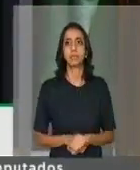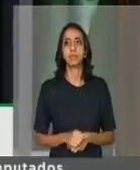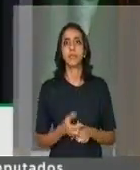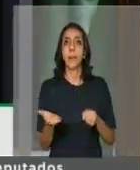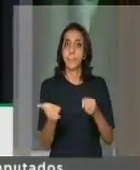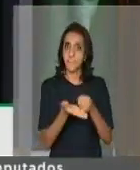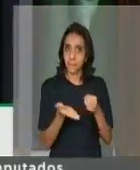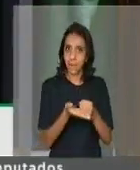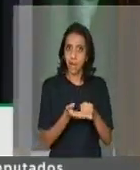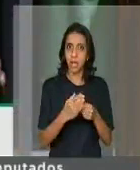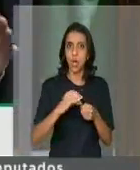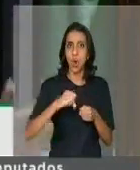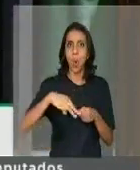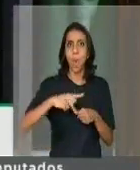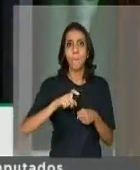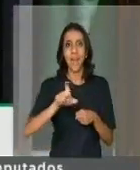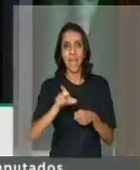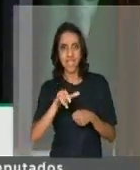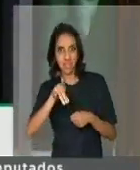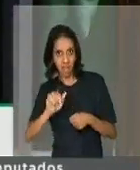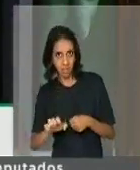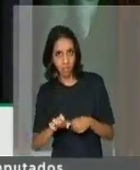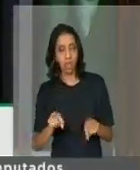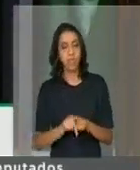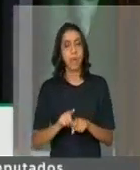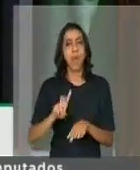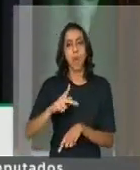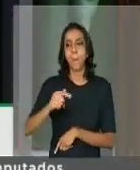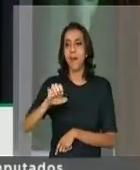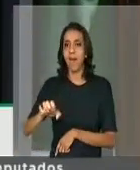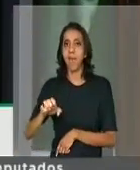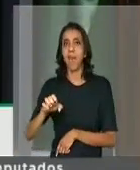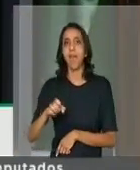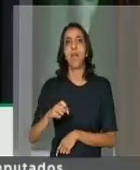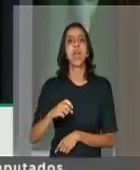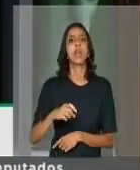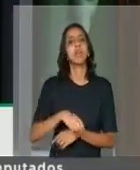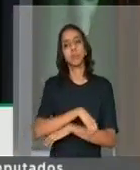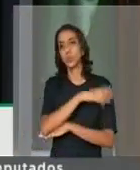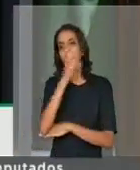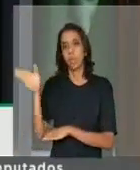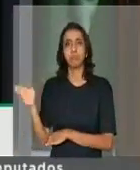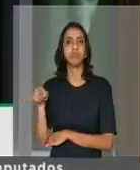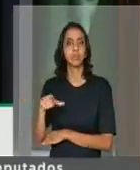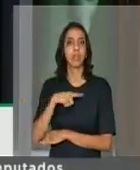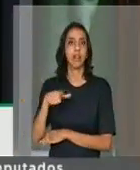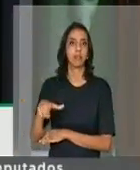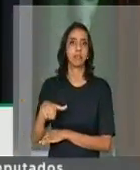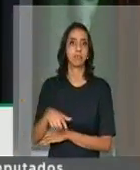média complexidade com a UPA e a UPA 24 horas. Então, senhor presidente, muito obrigado. Eu peço a divulgação.